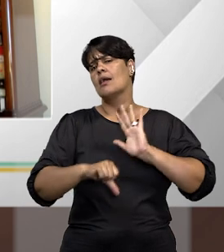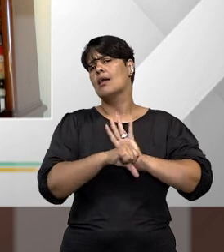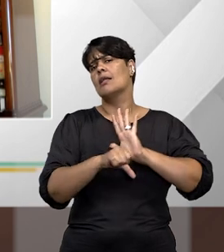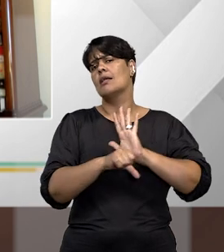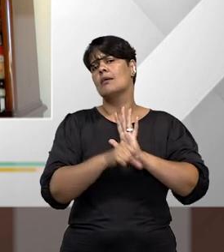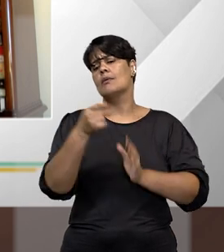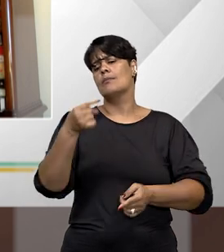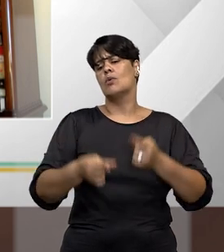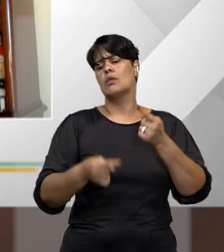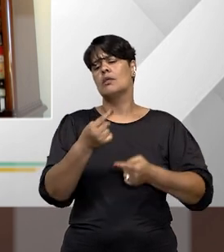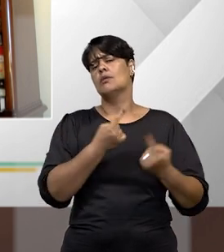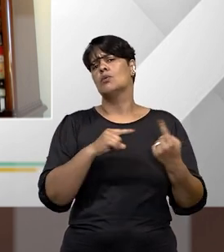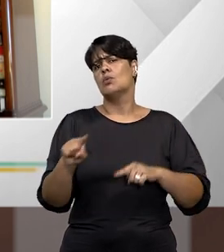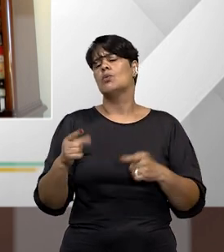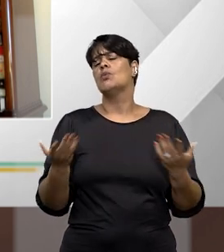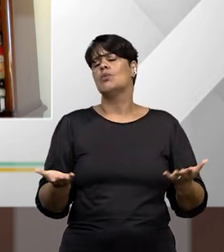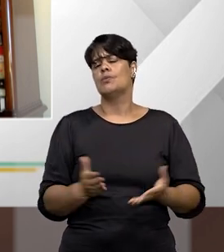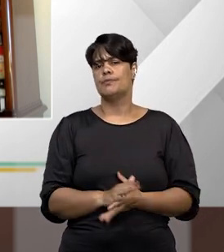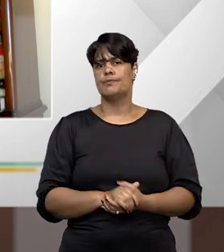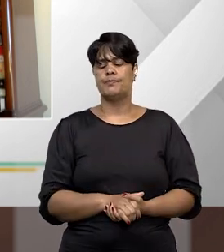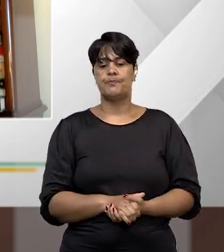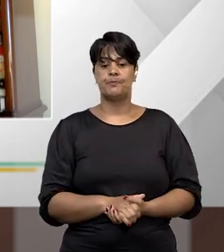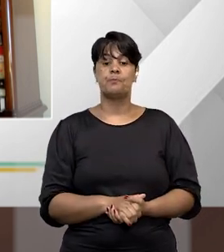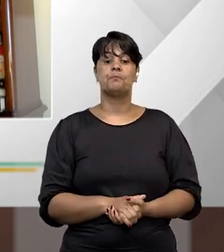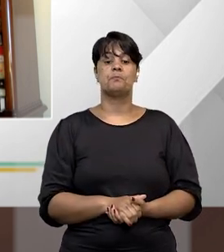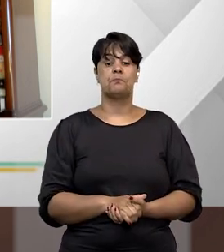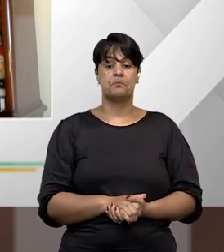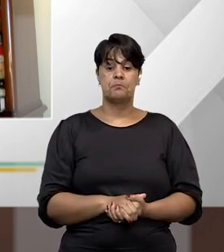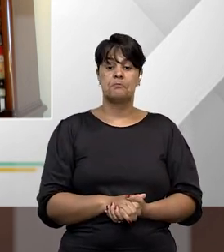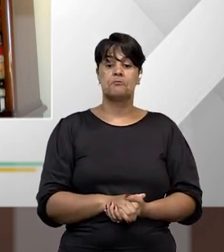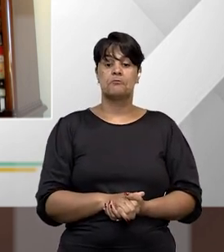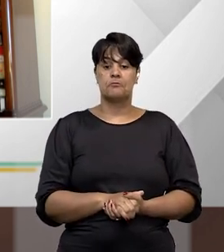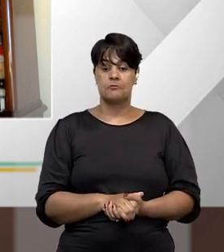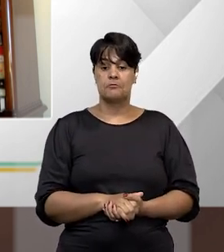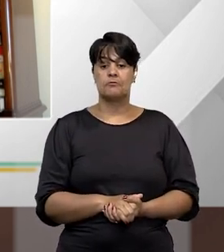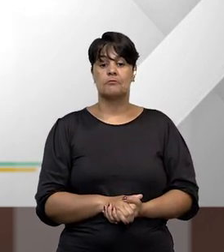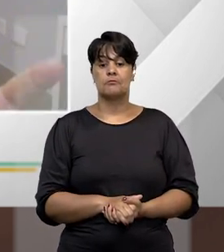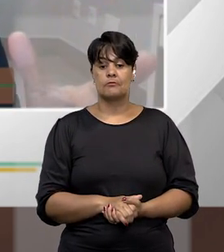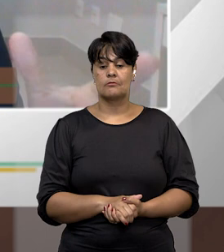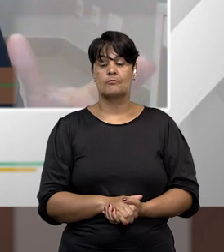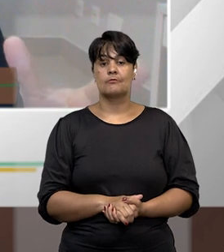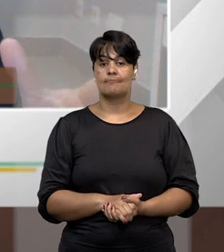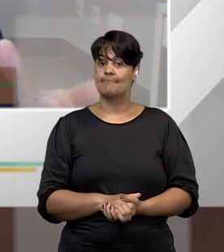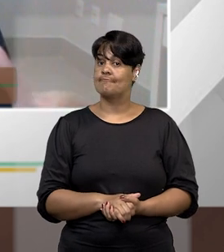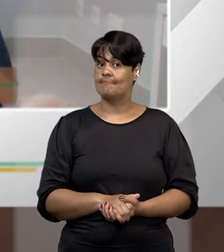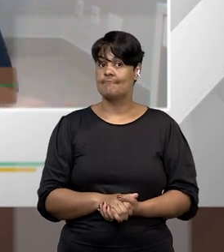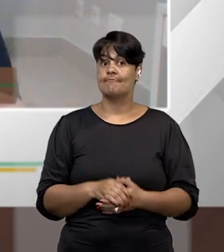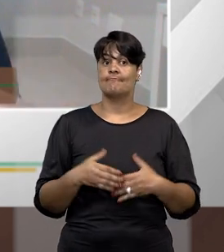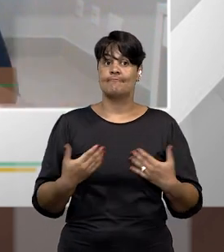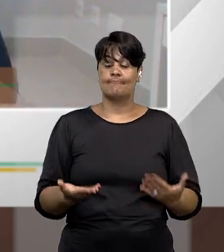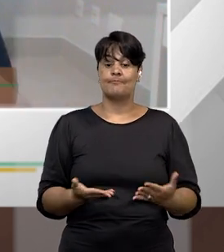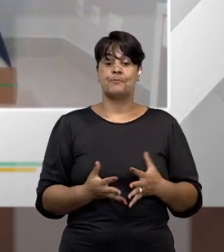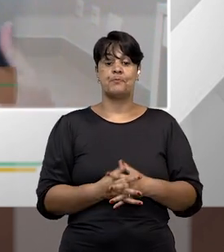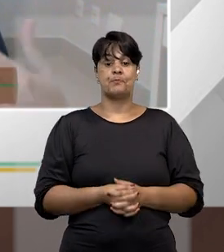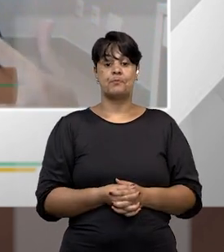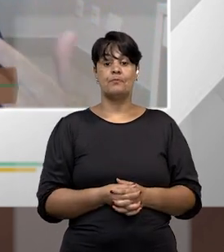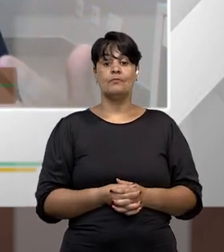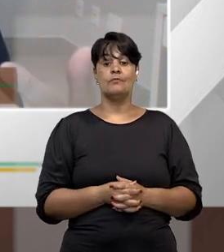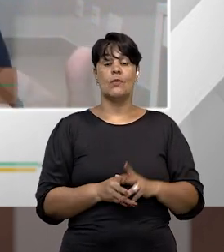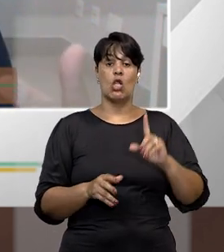para além dessa questão bastante problemática mesmo de considerar ou não esses crimes como crimes políticos, nós teríamos que